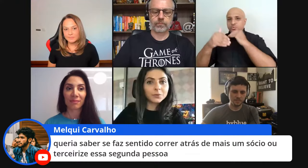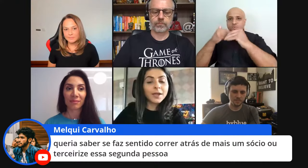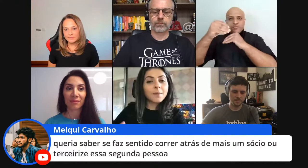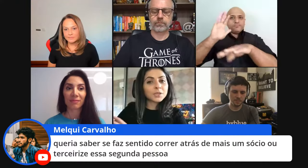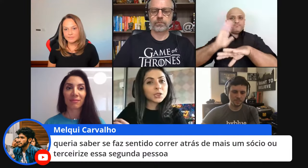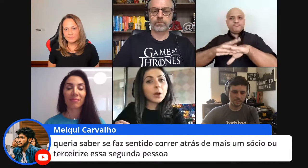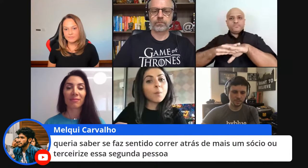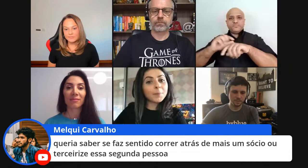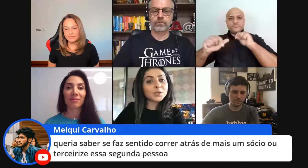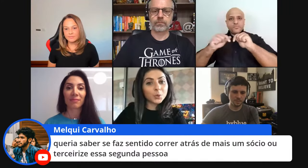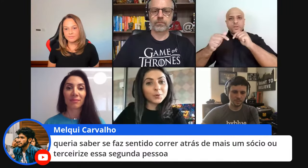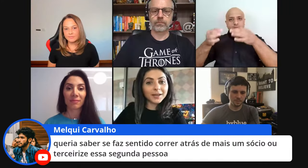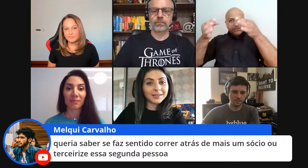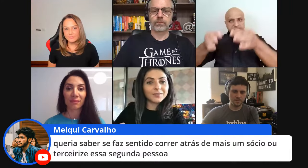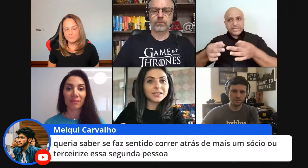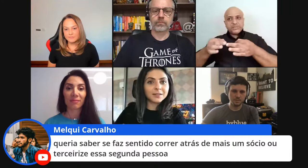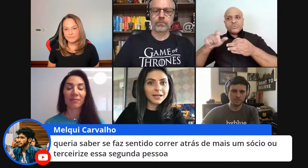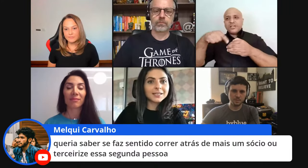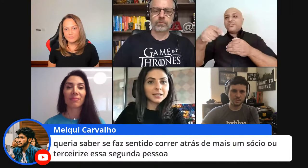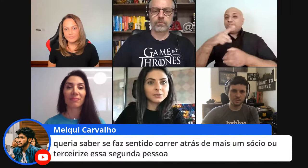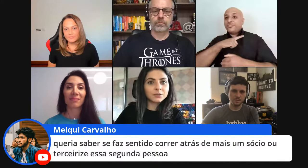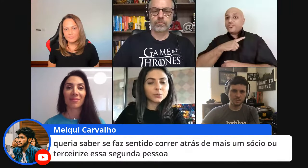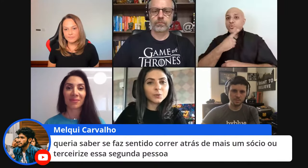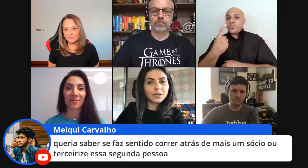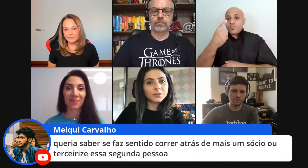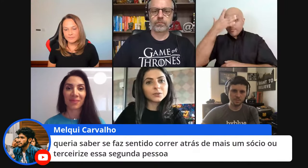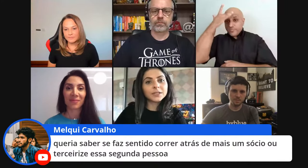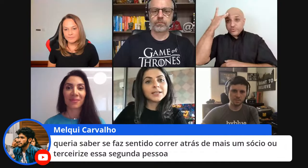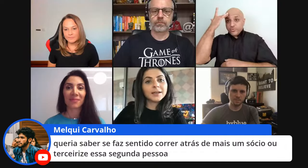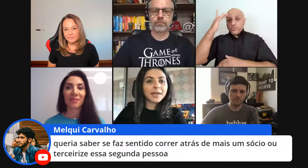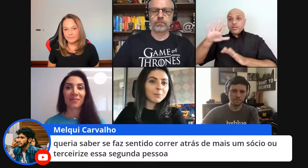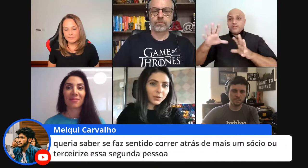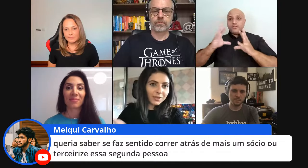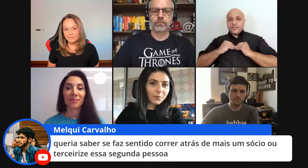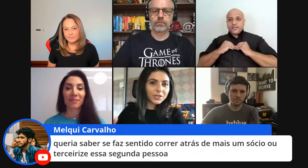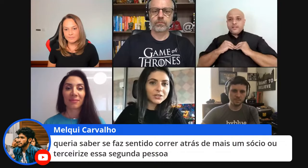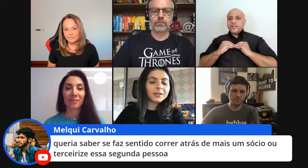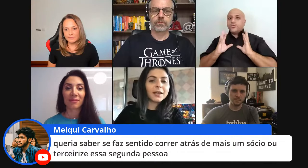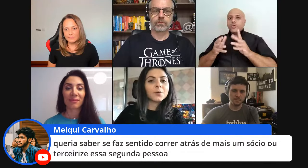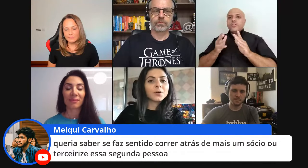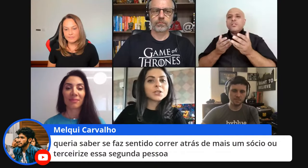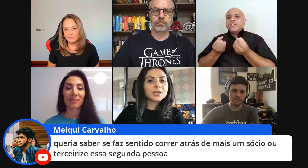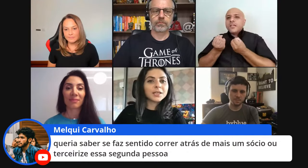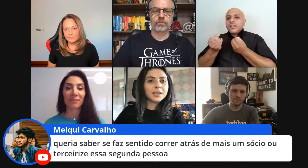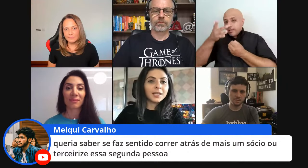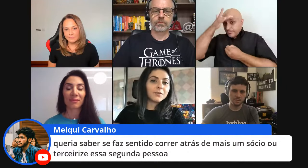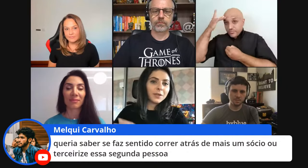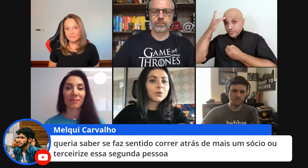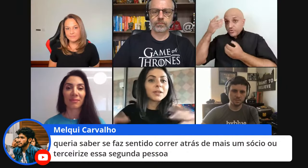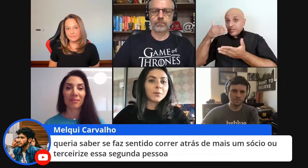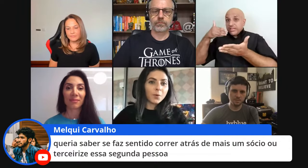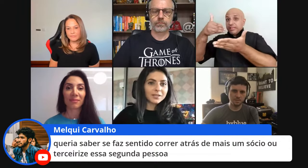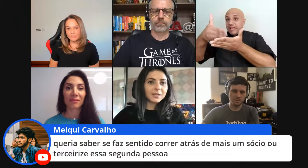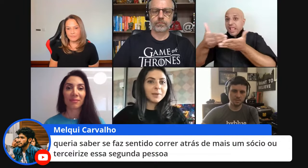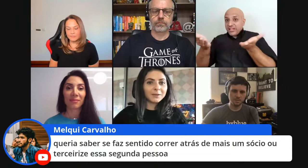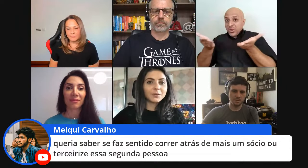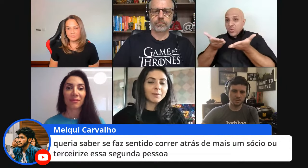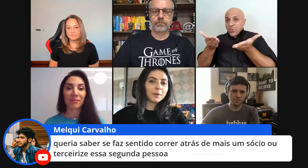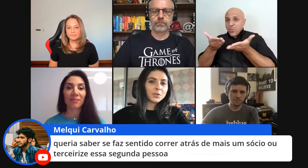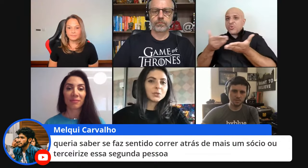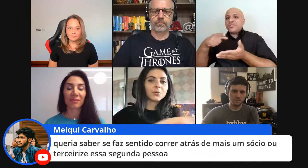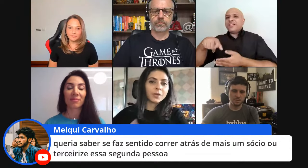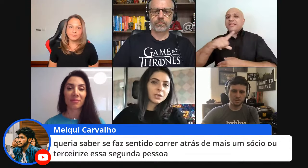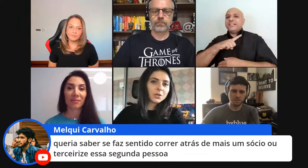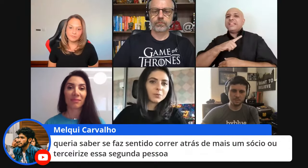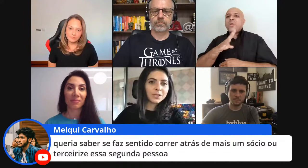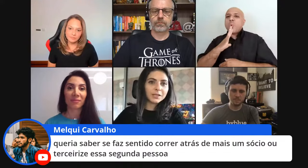saindo mas tinha uma pessoa que estava centralizando tudo isso que é a pessoa que está com a gente até hoje que enfim por ter o conhecimento